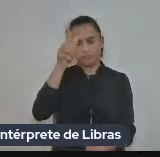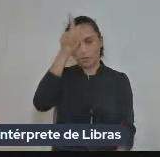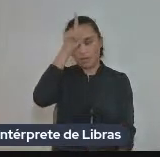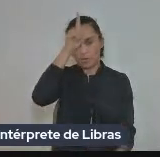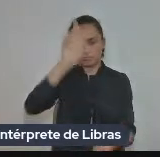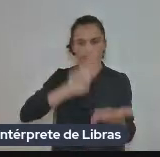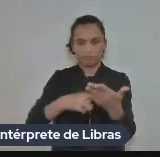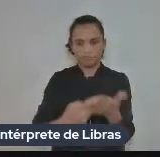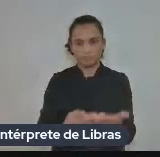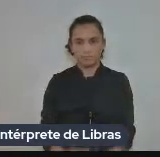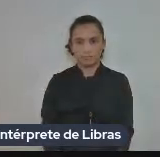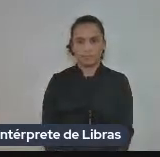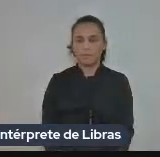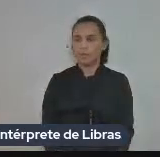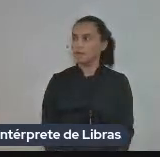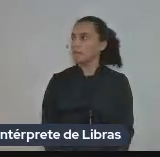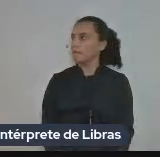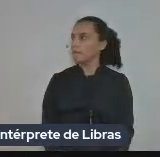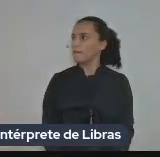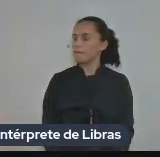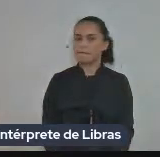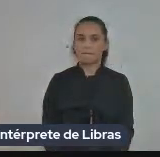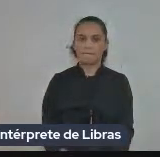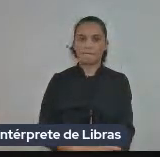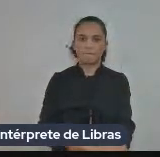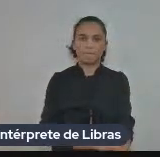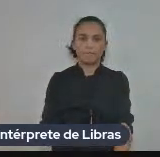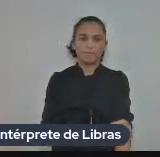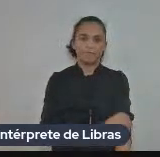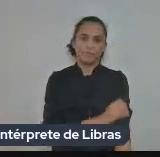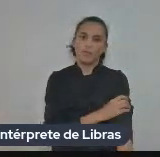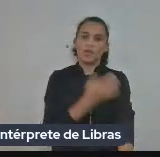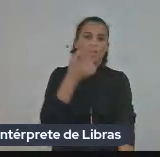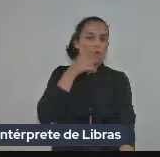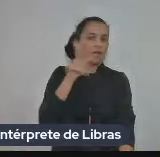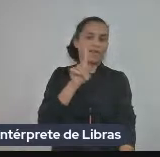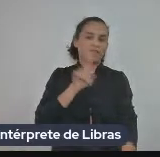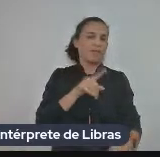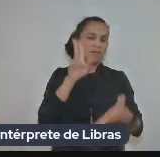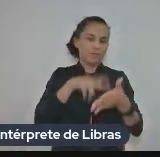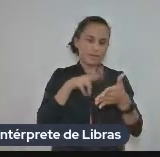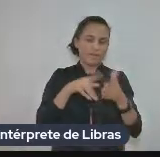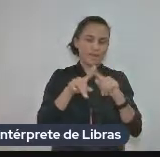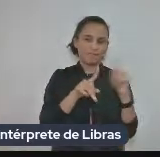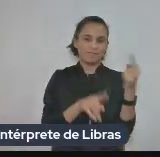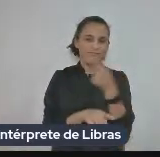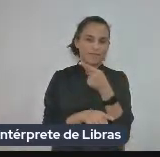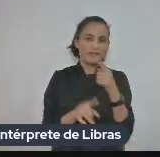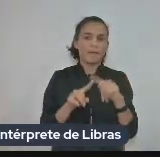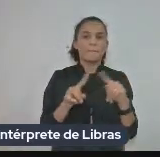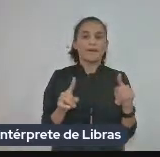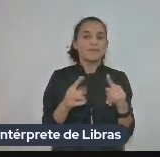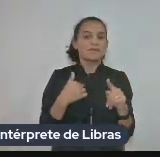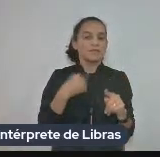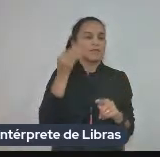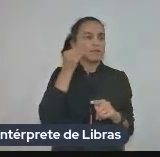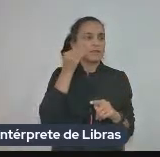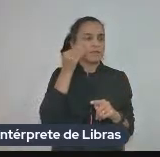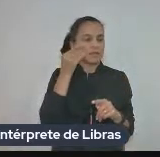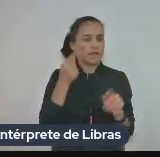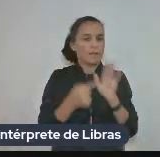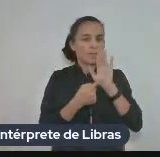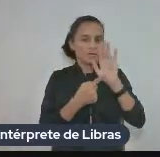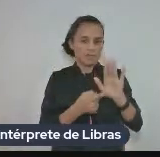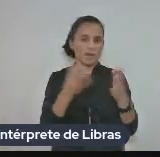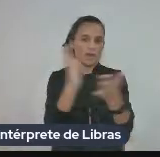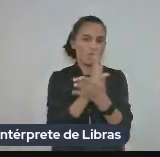próximo não vai dar para ler mas vou tentar a partir dessas informações que